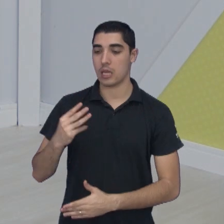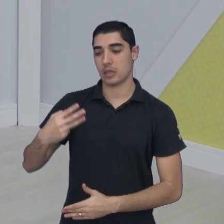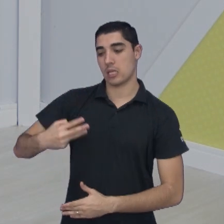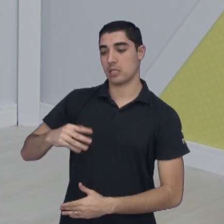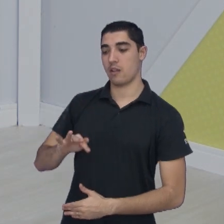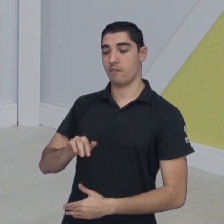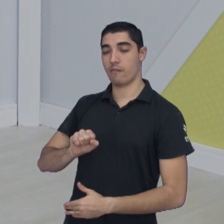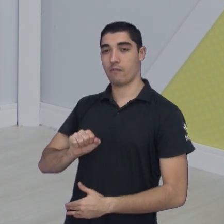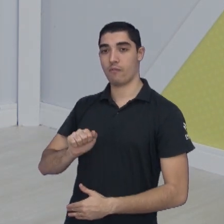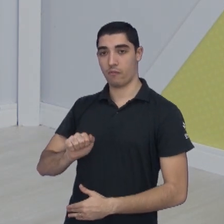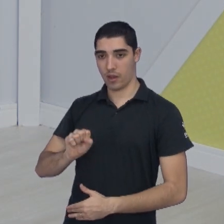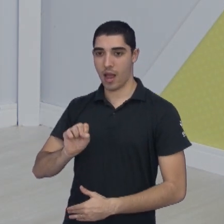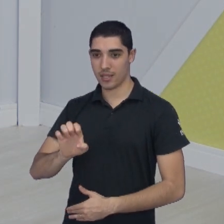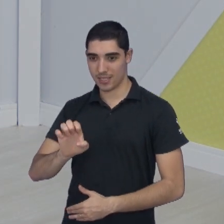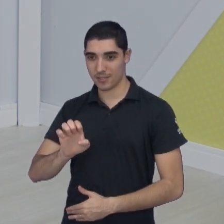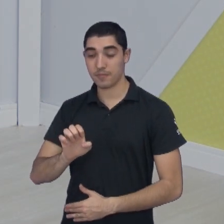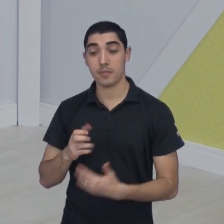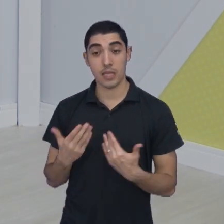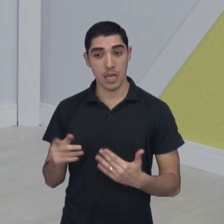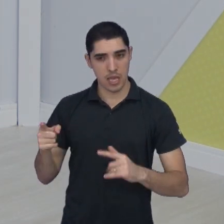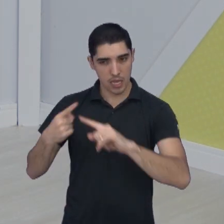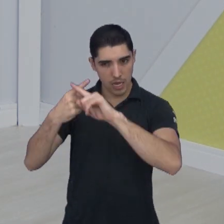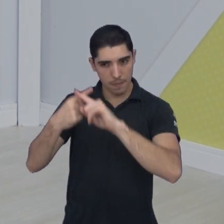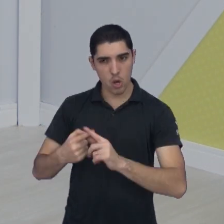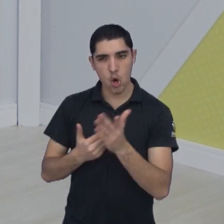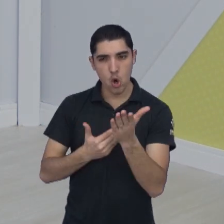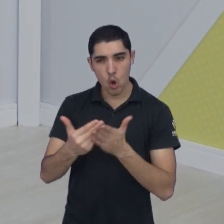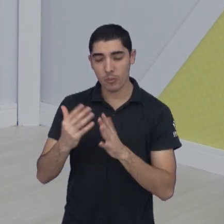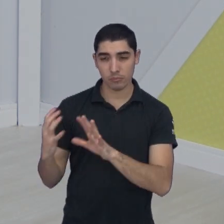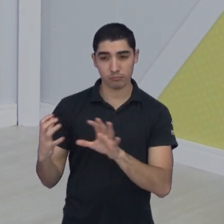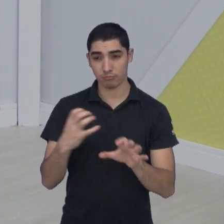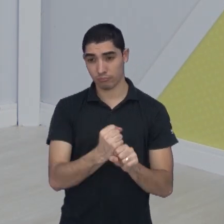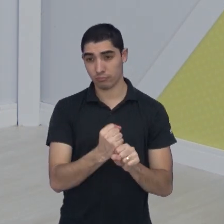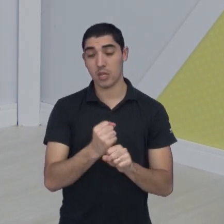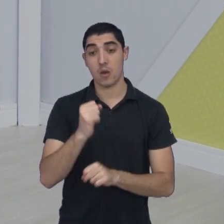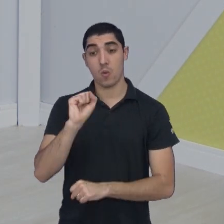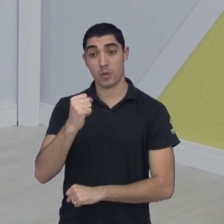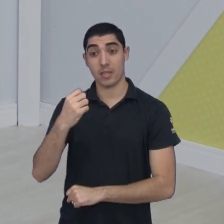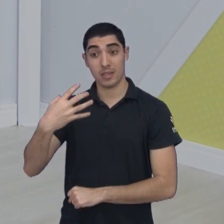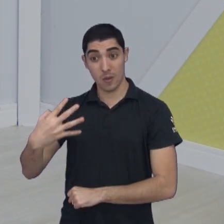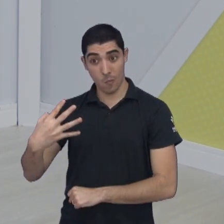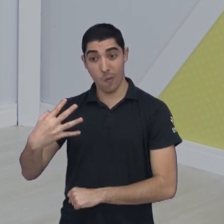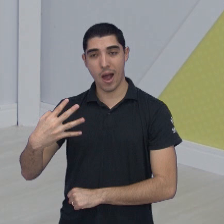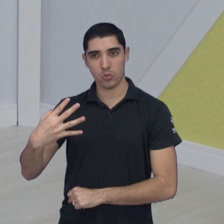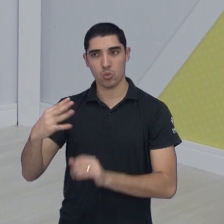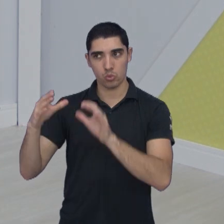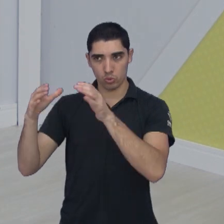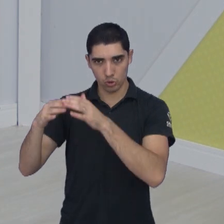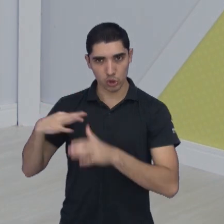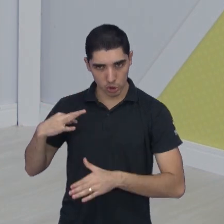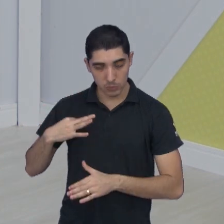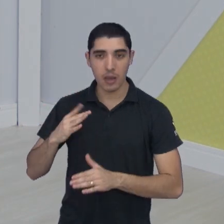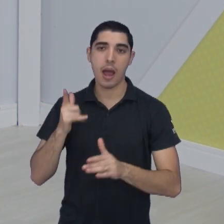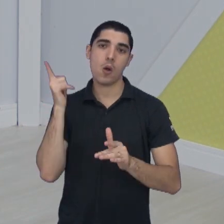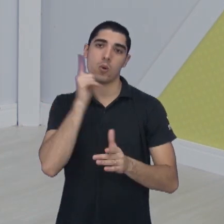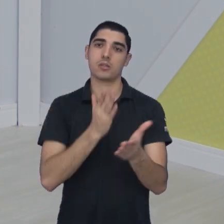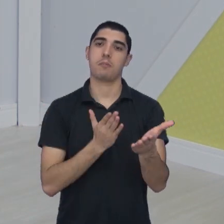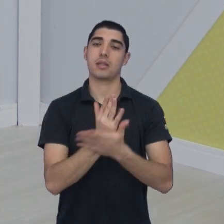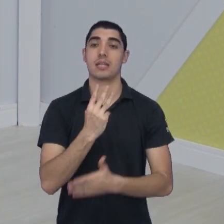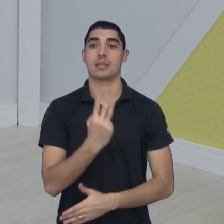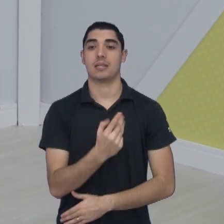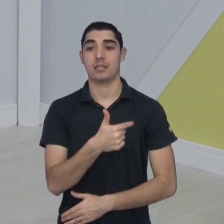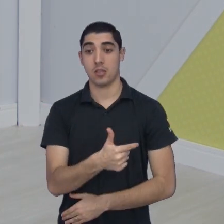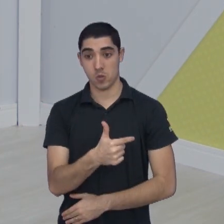também será de grupos. O campeonato começou com 84 times, avançaram 32 para essa segunda fase, divididos em oito grupos